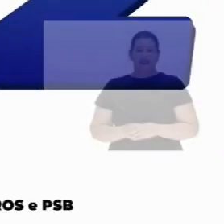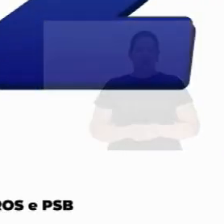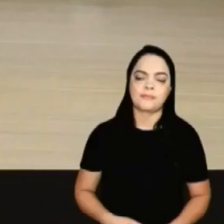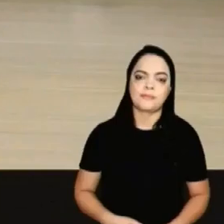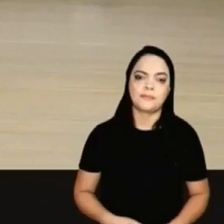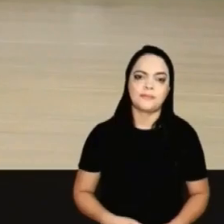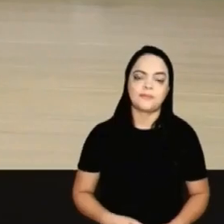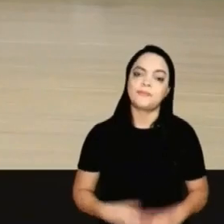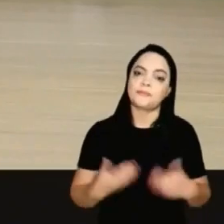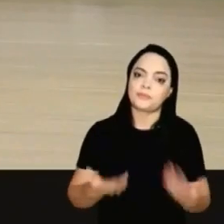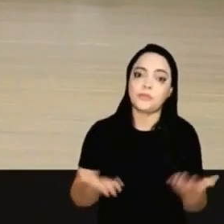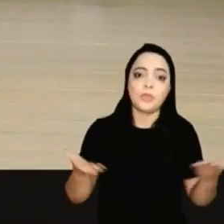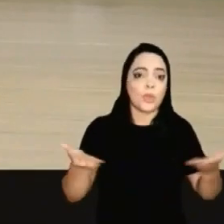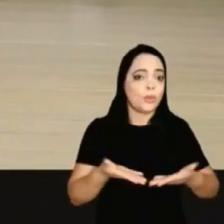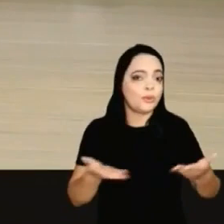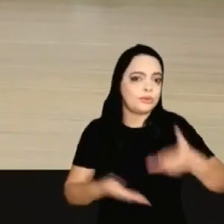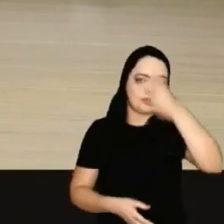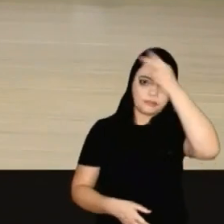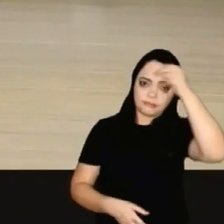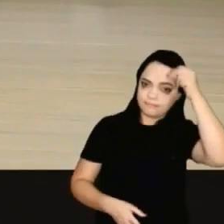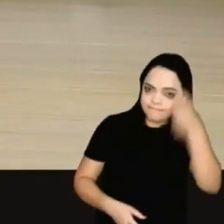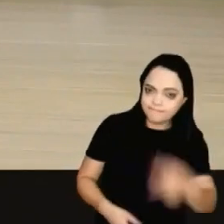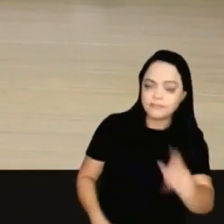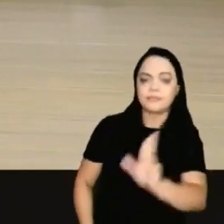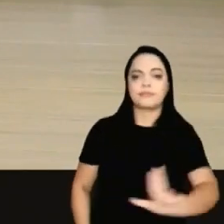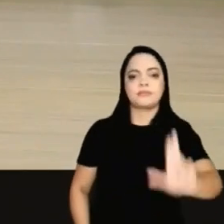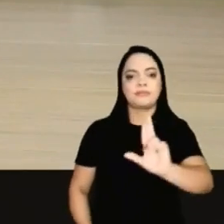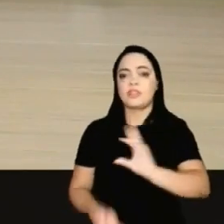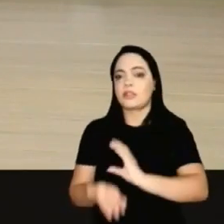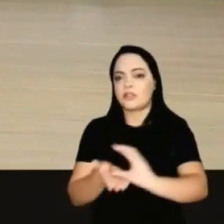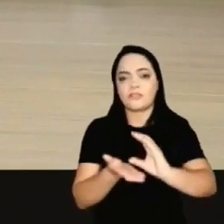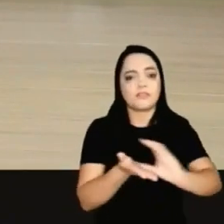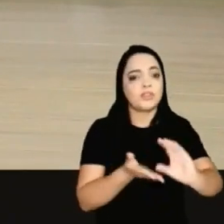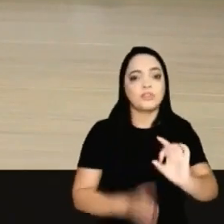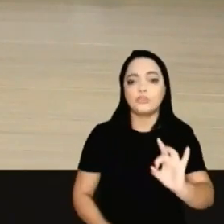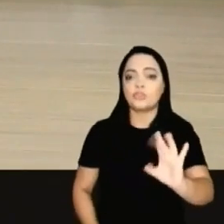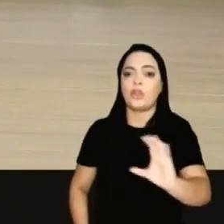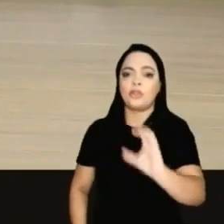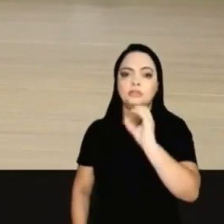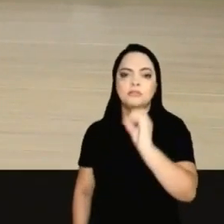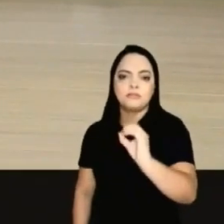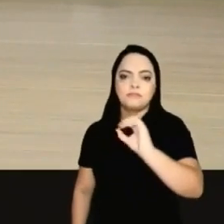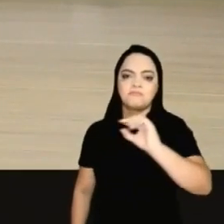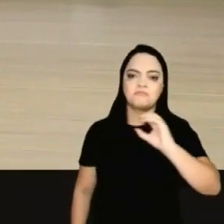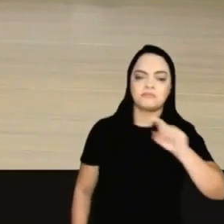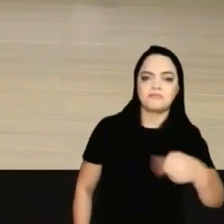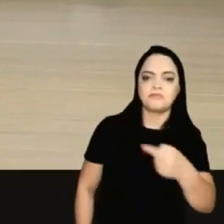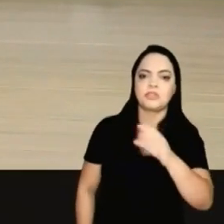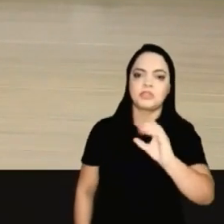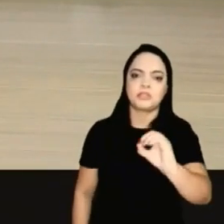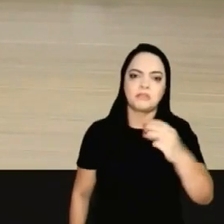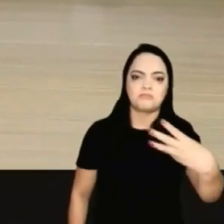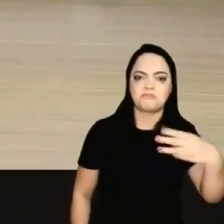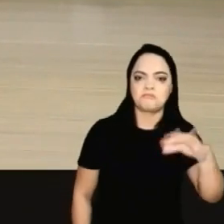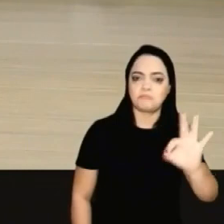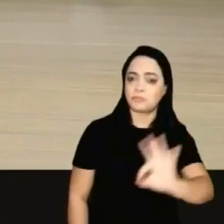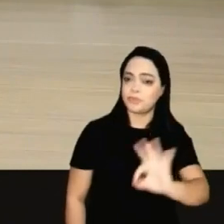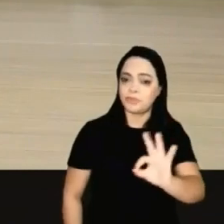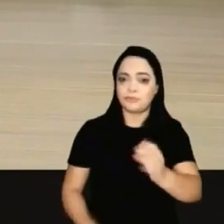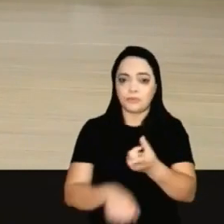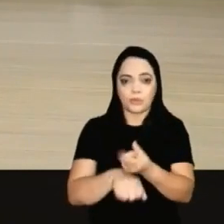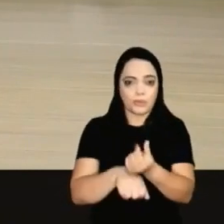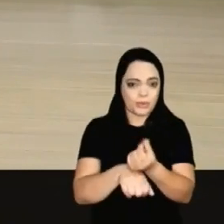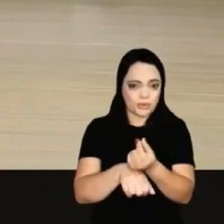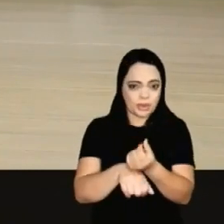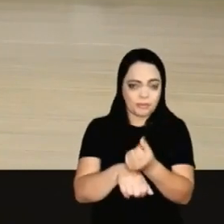A atual administração do nosso município investe apenas 0,03% do orçamento